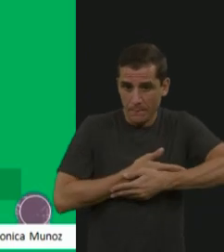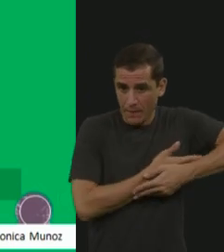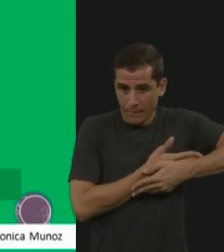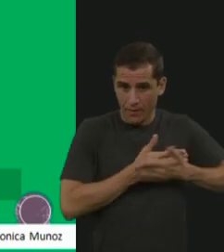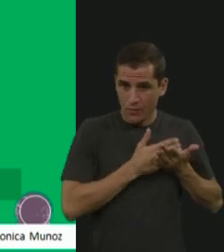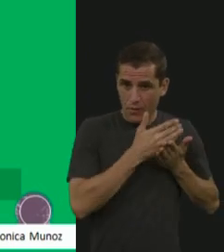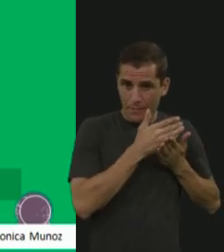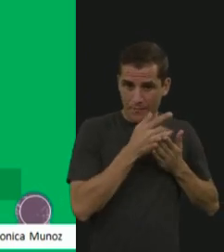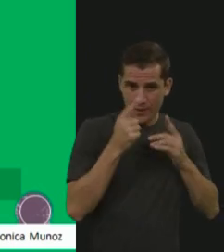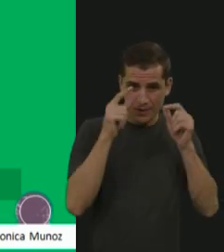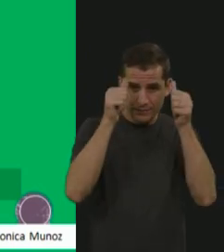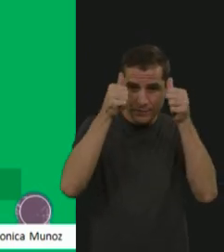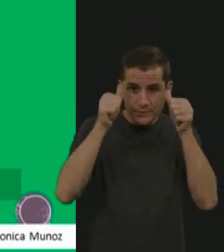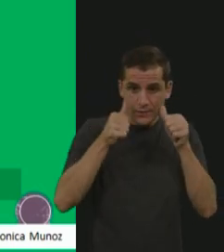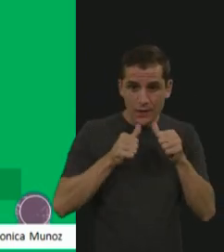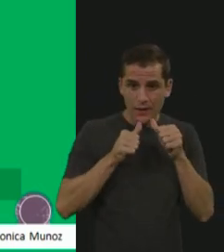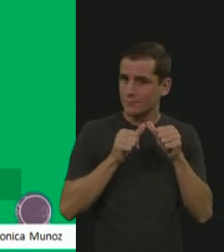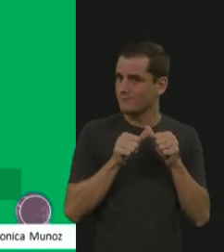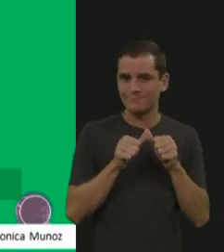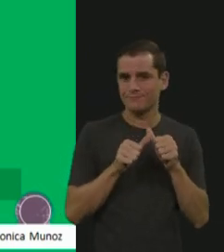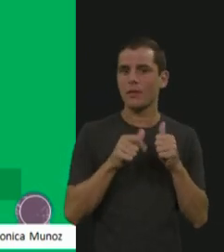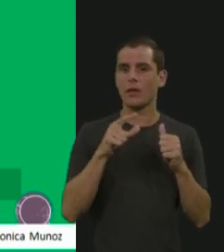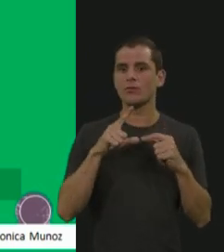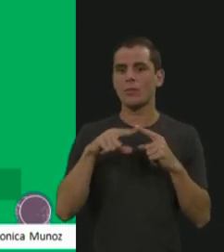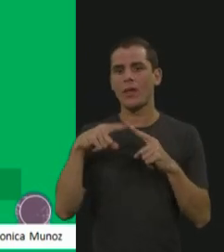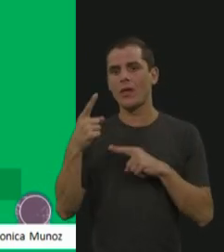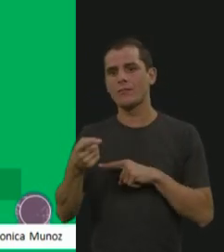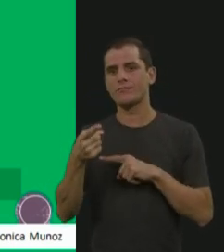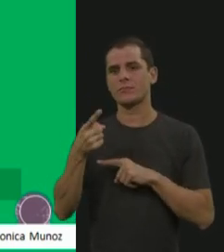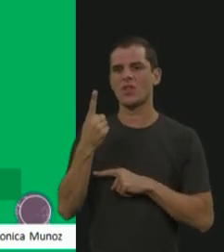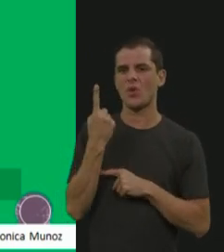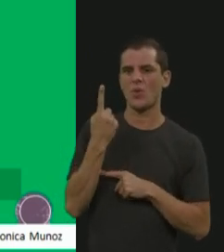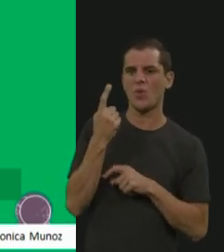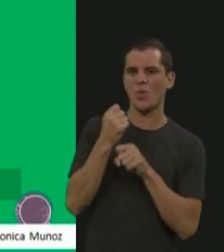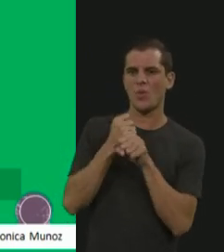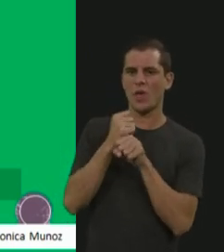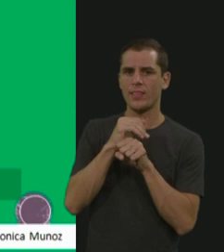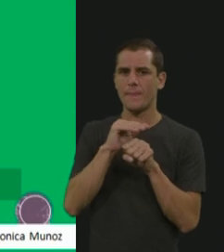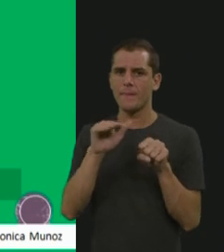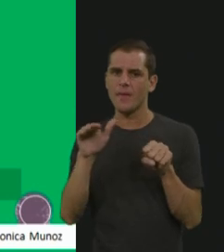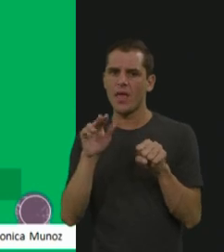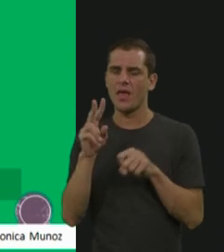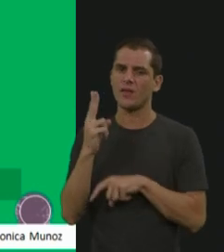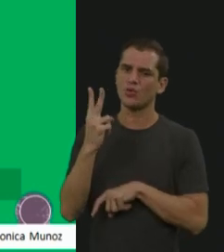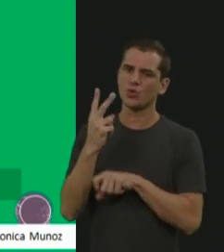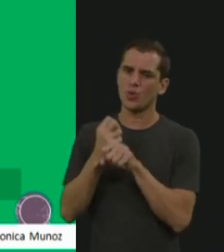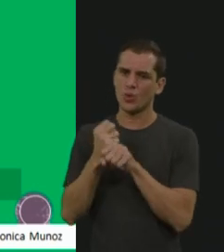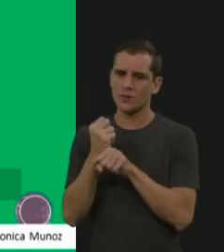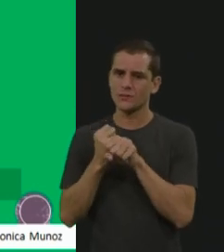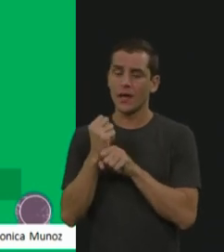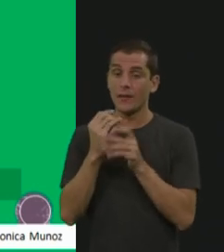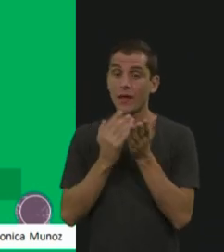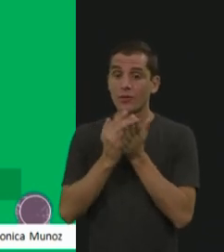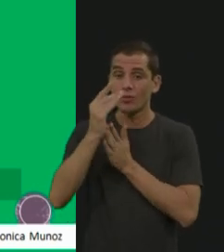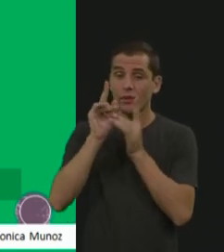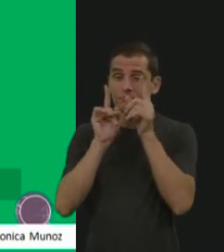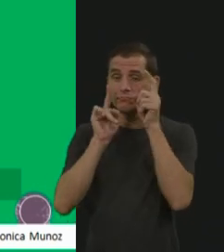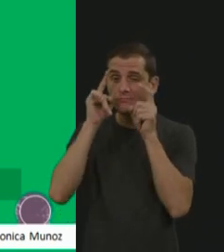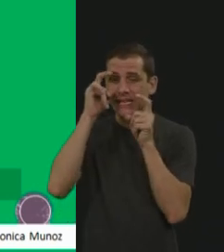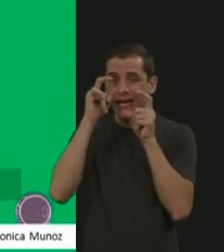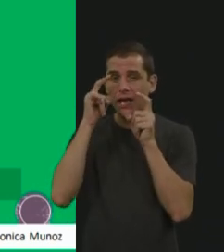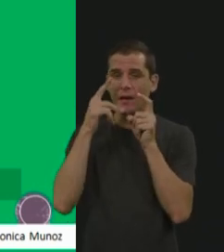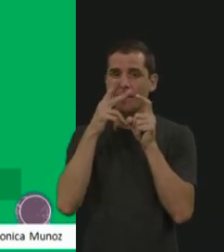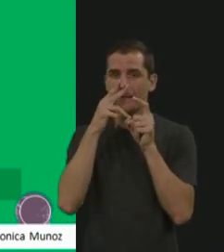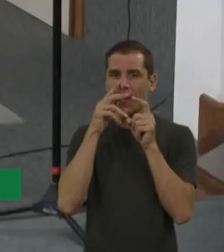dois anos, tá? Vocês olham aqui, não tem nada essa criança, tá? Aí, aqui começa, né? Olha só, uma face um pouquinho mais enrijecida, às as